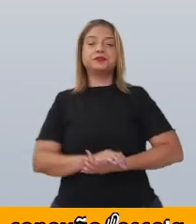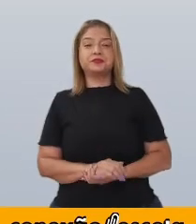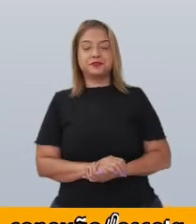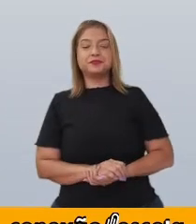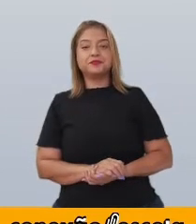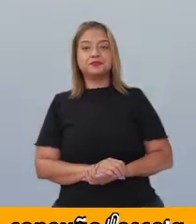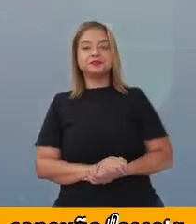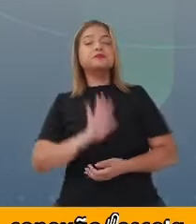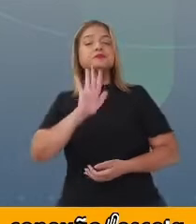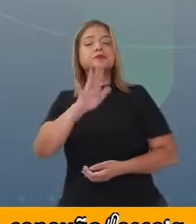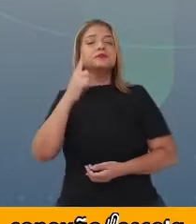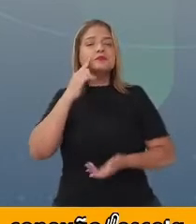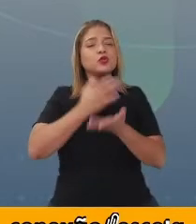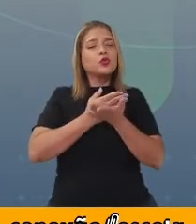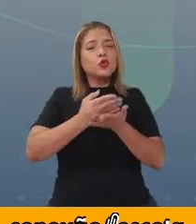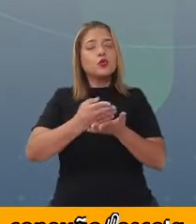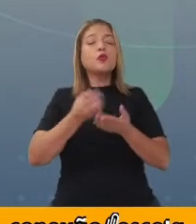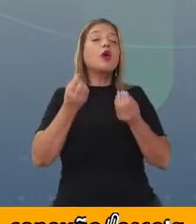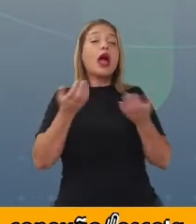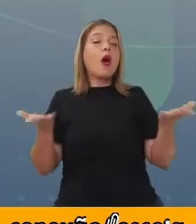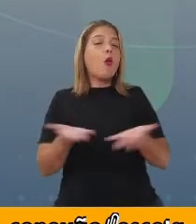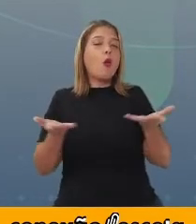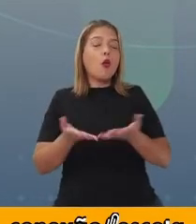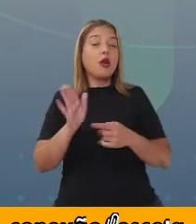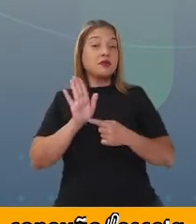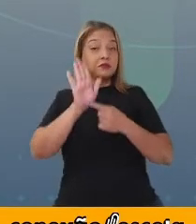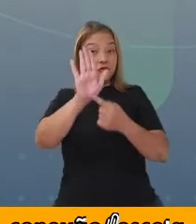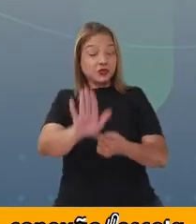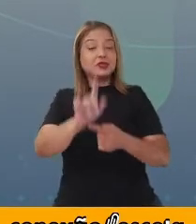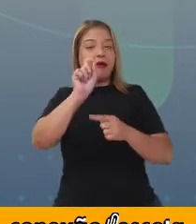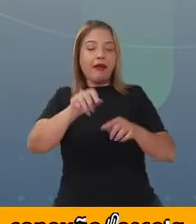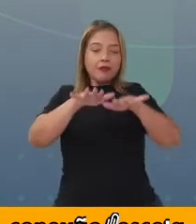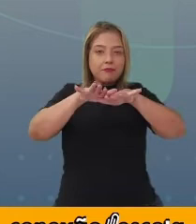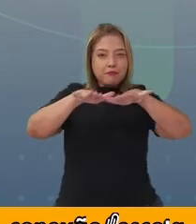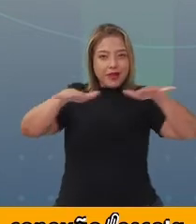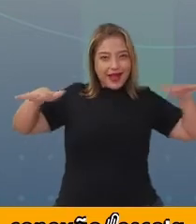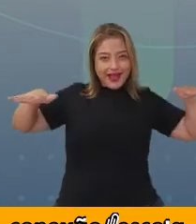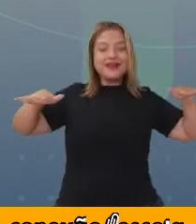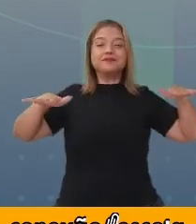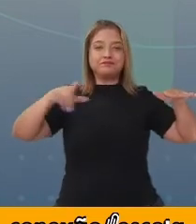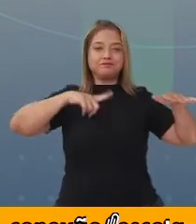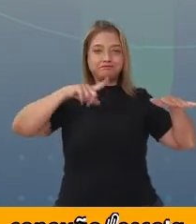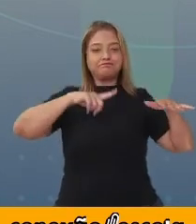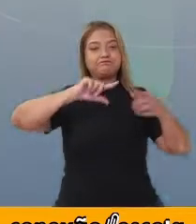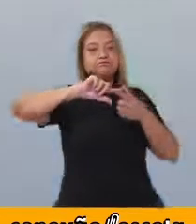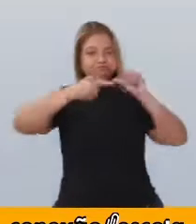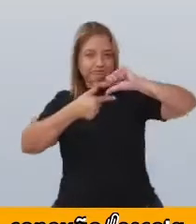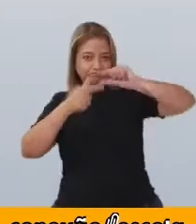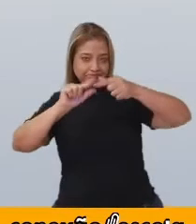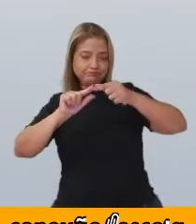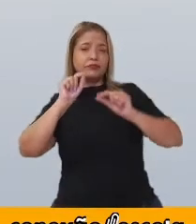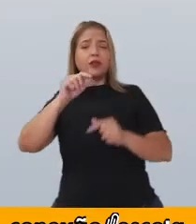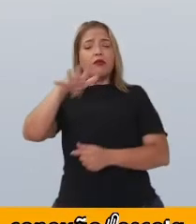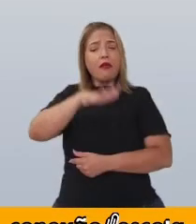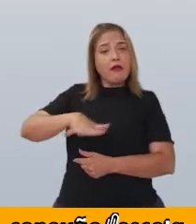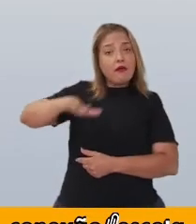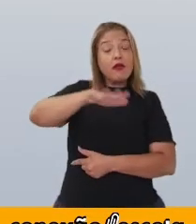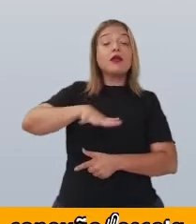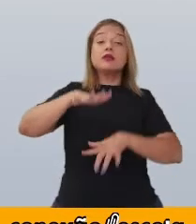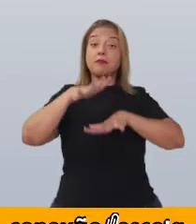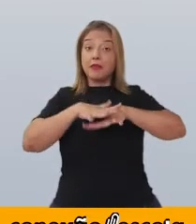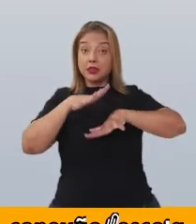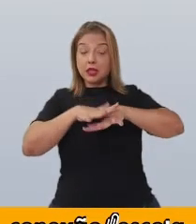Vamos começar pela geometria plana? A geometria plana é a área da matemática que estuda